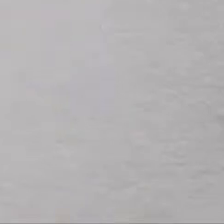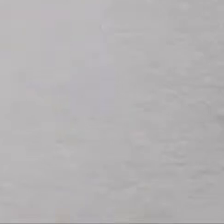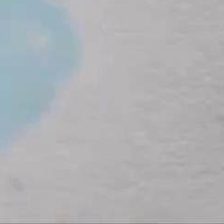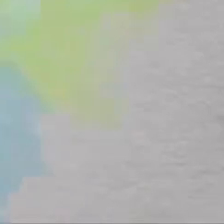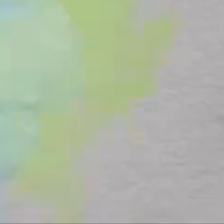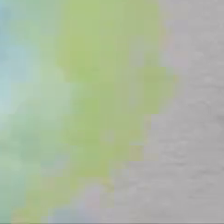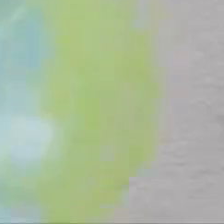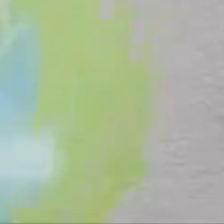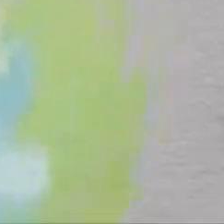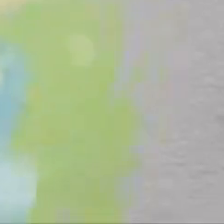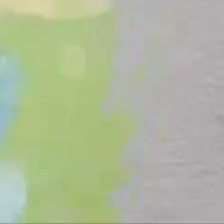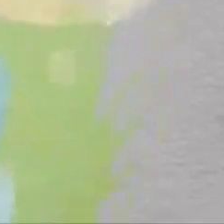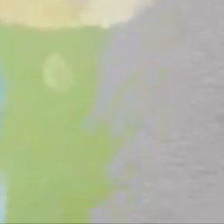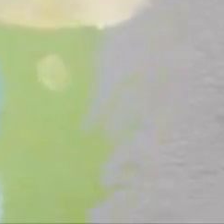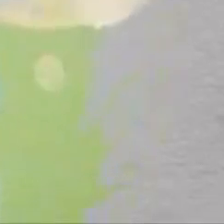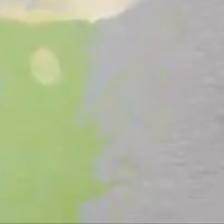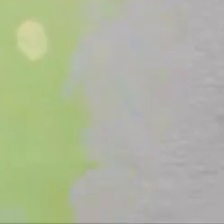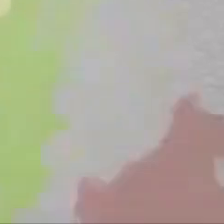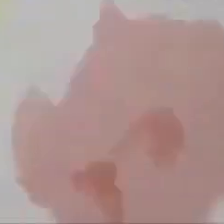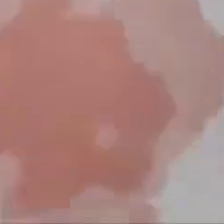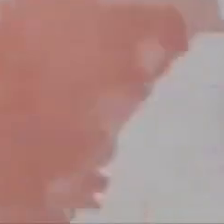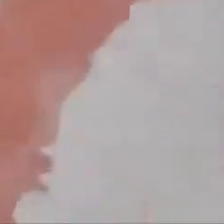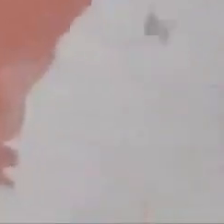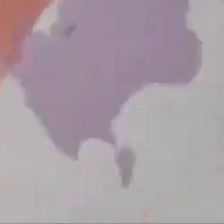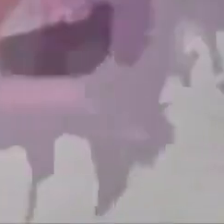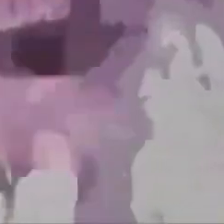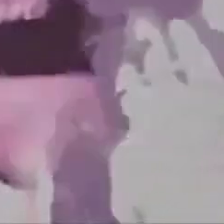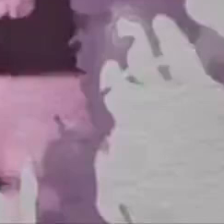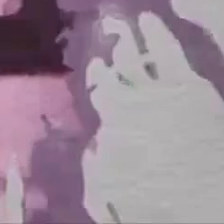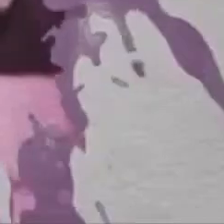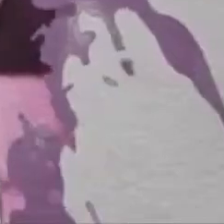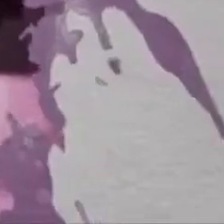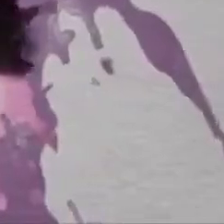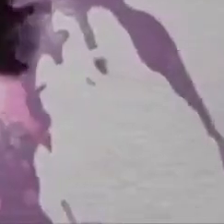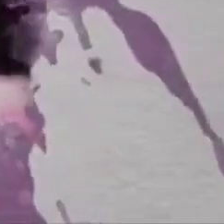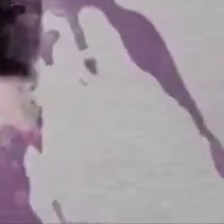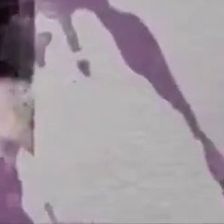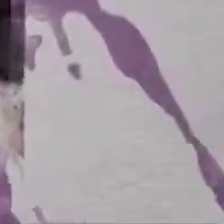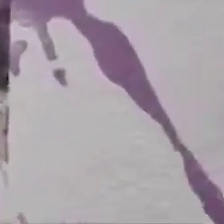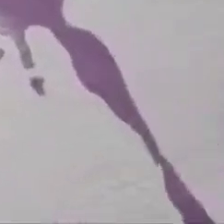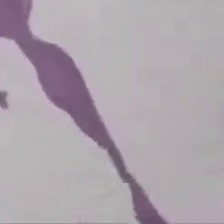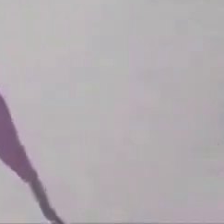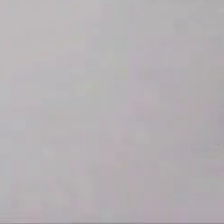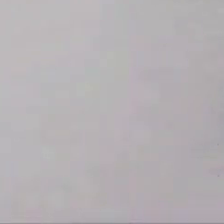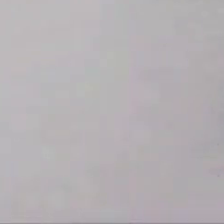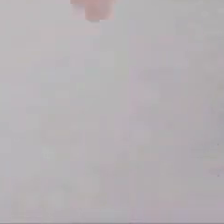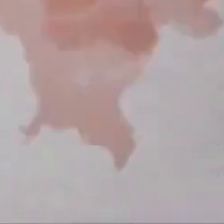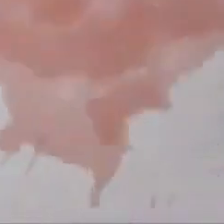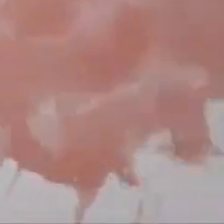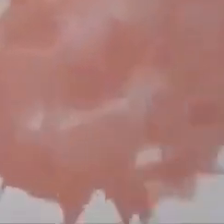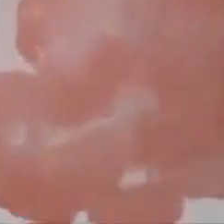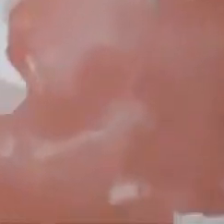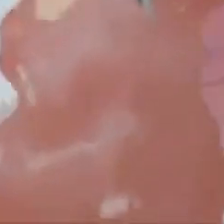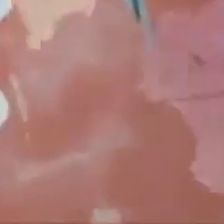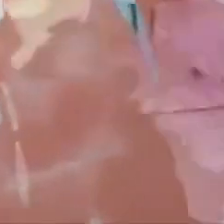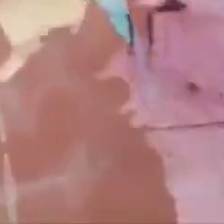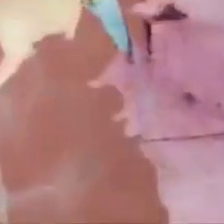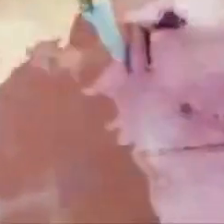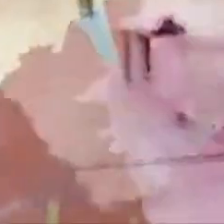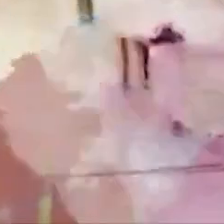Tenha uma alimentação saudável, e procure fazer atividade física regularmente, como subir escadas,